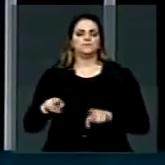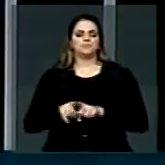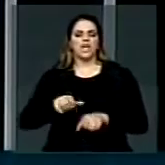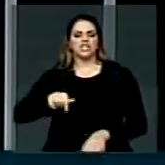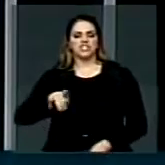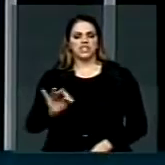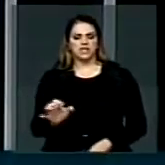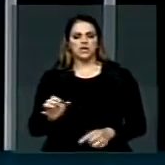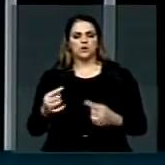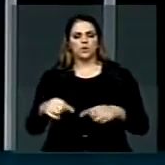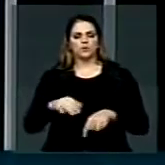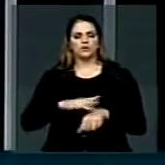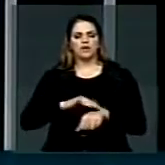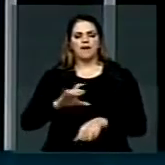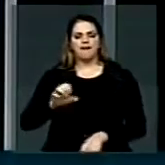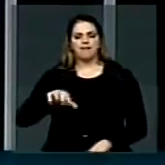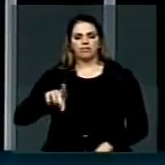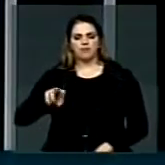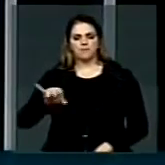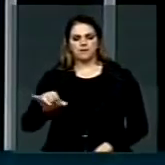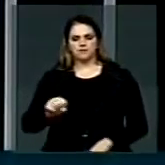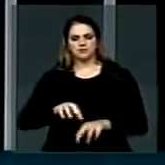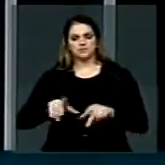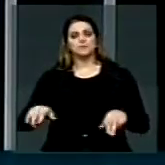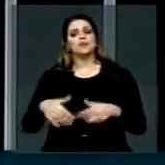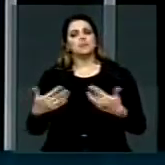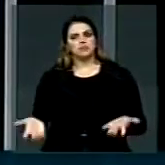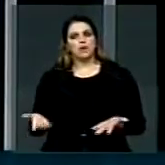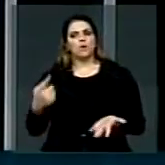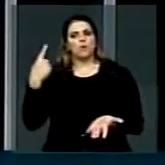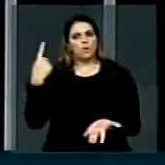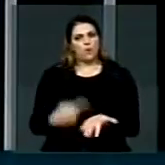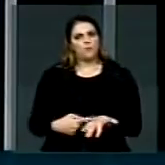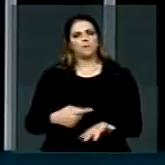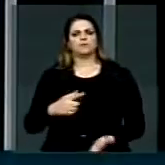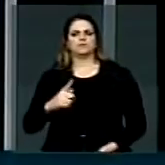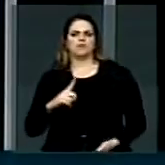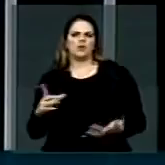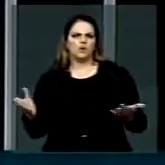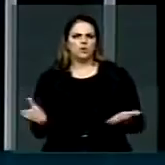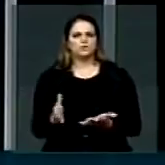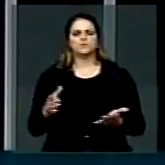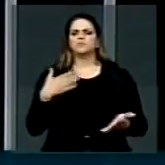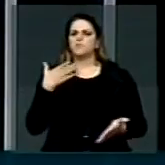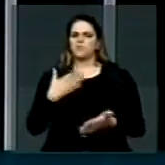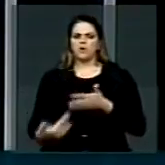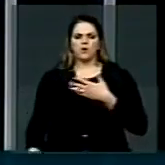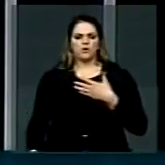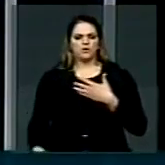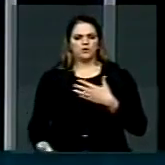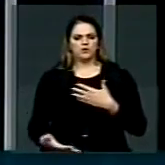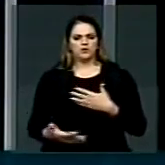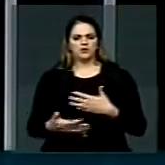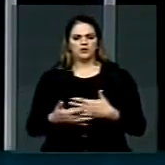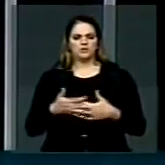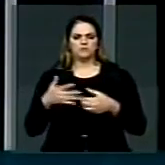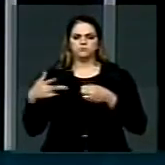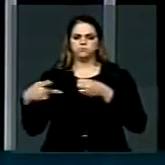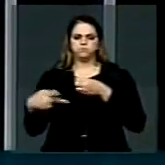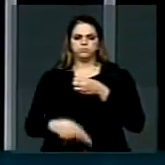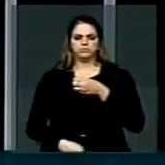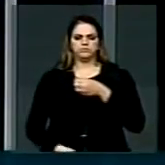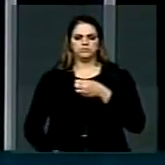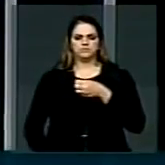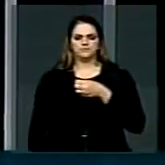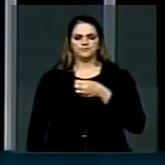endemias. Eu quero reafirmar aqui o meu compromisso, seja qual for a direção... Eu quero reafirmar